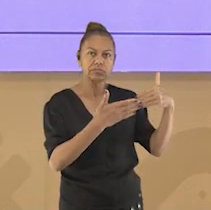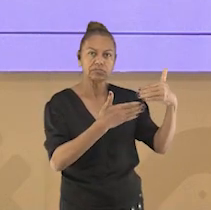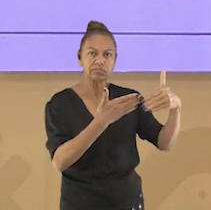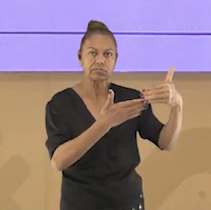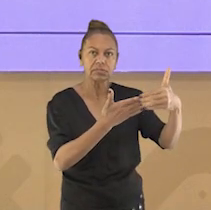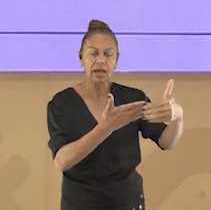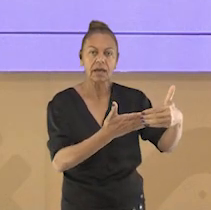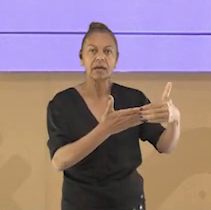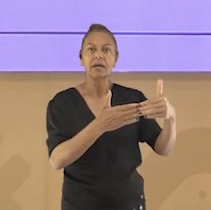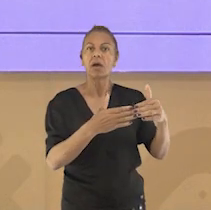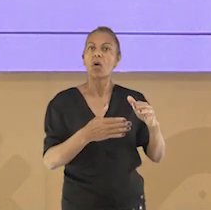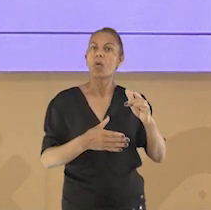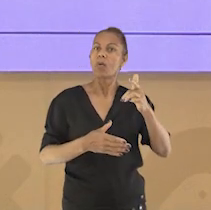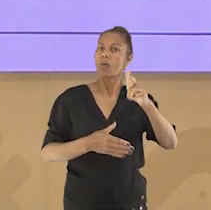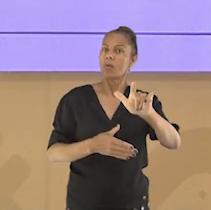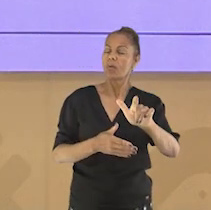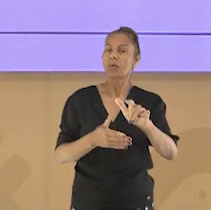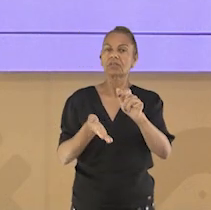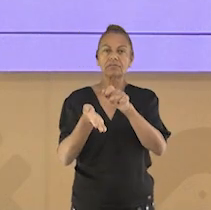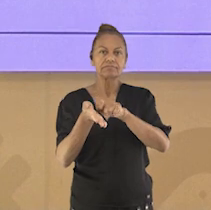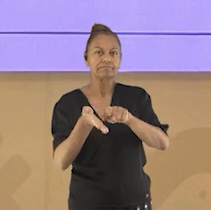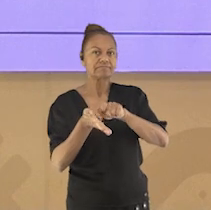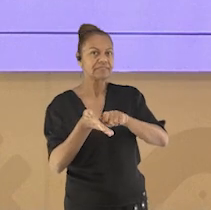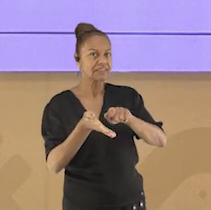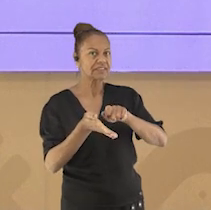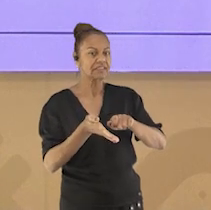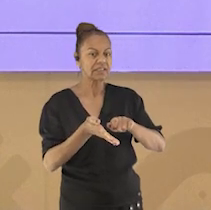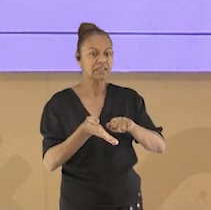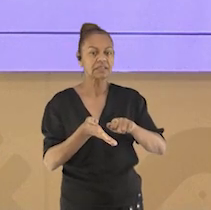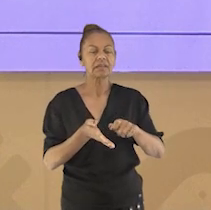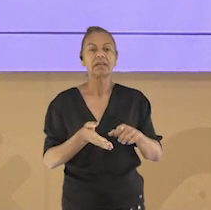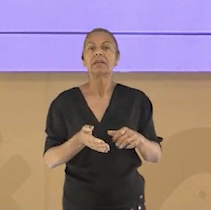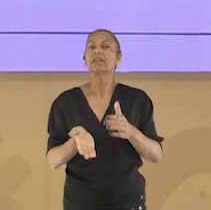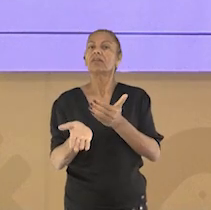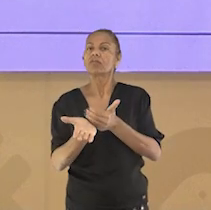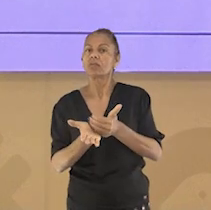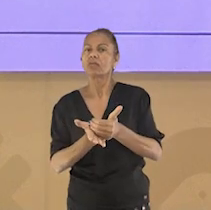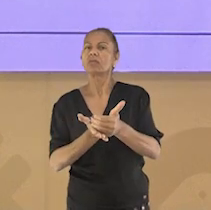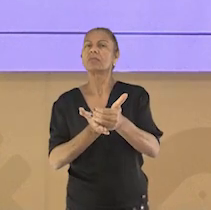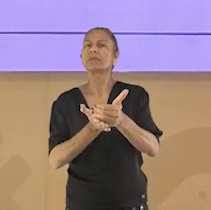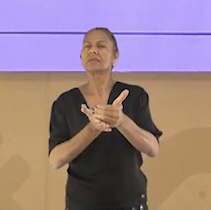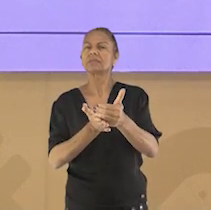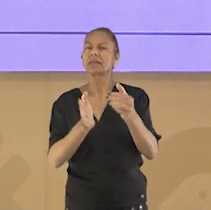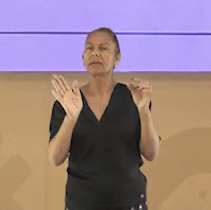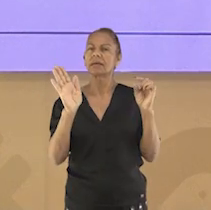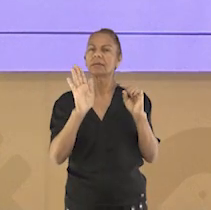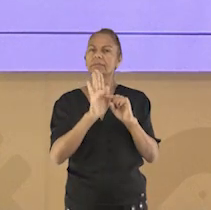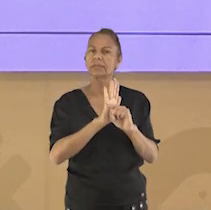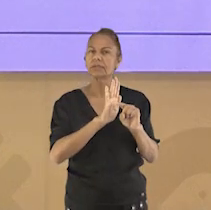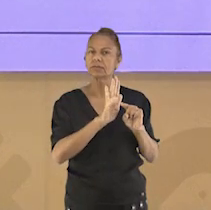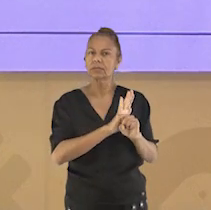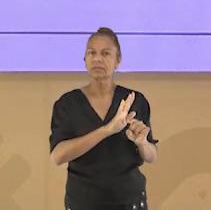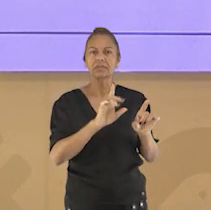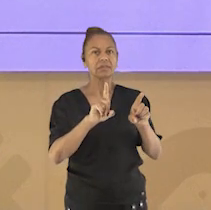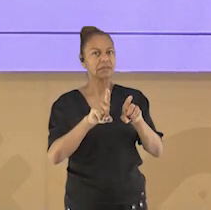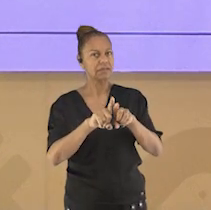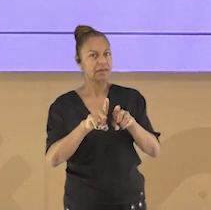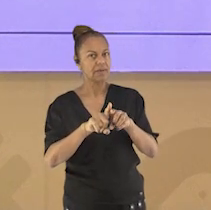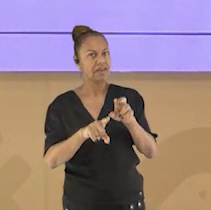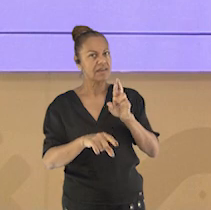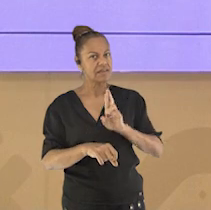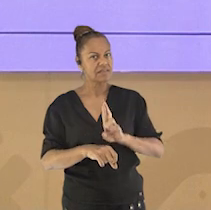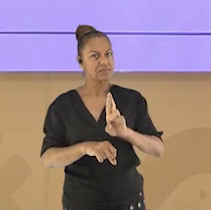interesse e a curiosidade pelo tema, podemos começar fazendo algumas perguntas e respondendo em um momento de